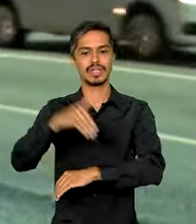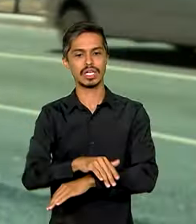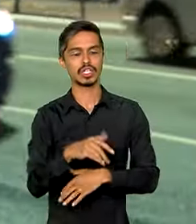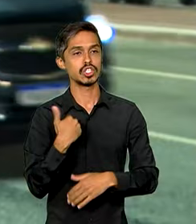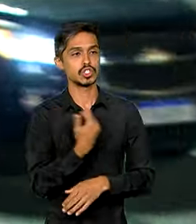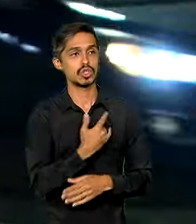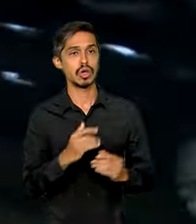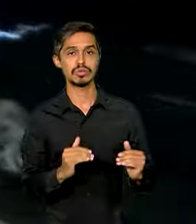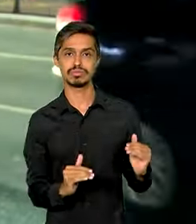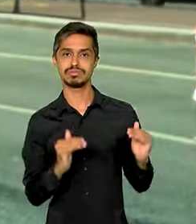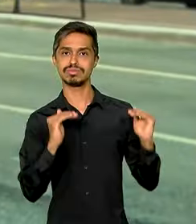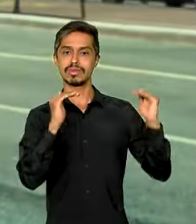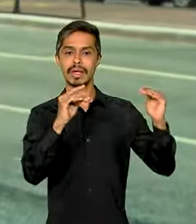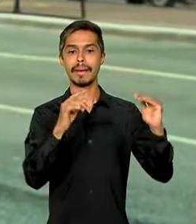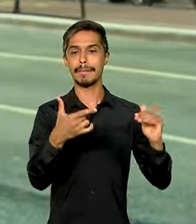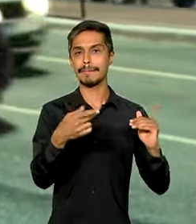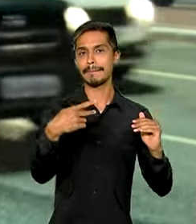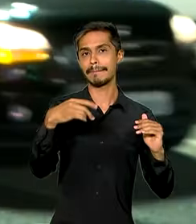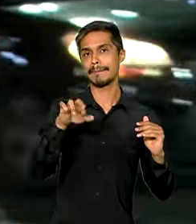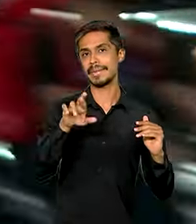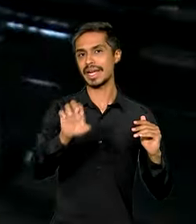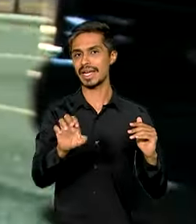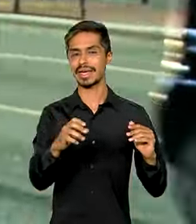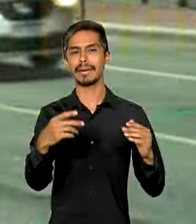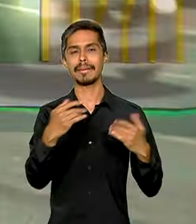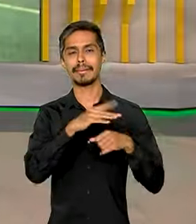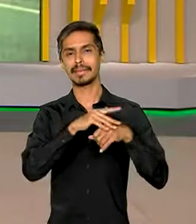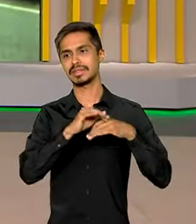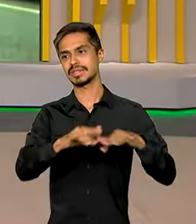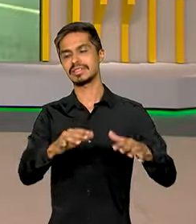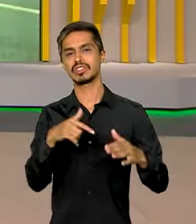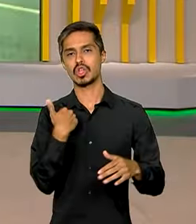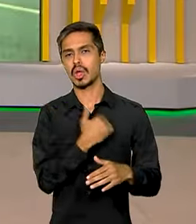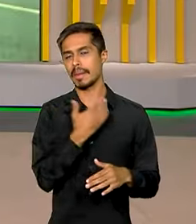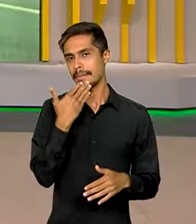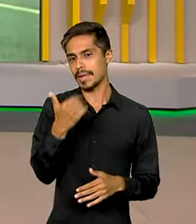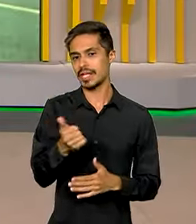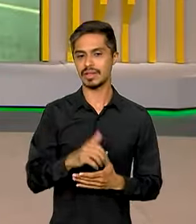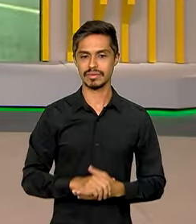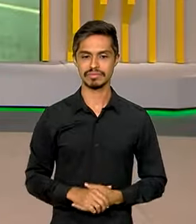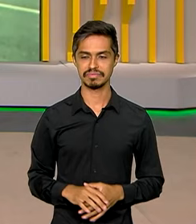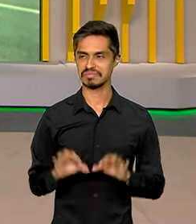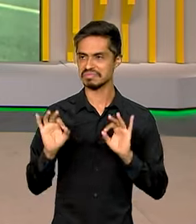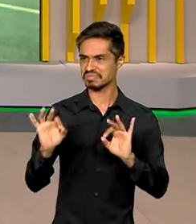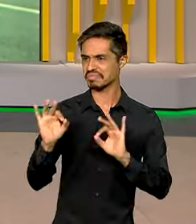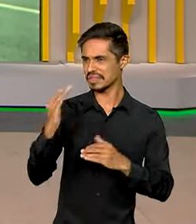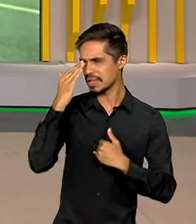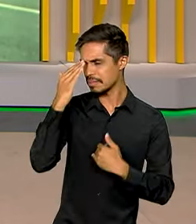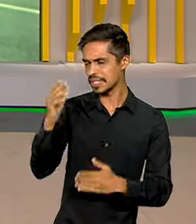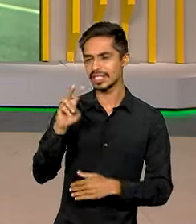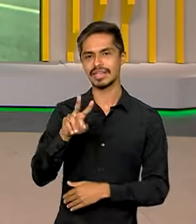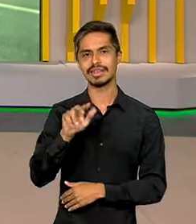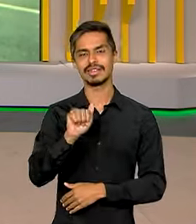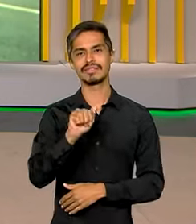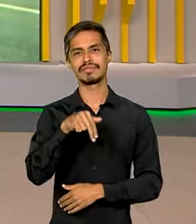níveis, o patamar pré-pandemia, Roberto. Realmente, resultados muito positivos, né? Vanessa, obrigado, boa noite para você.